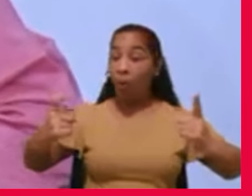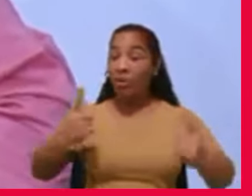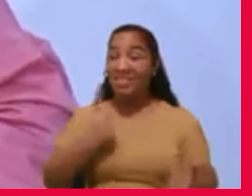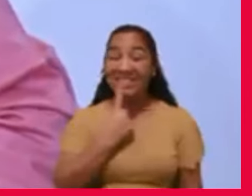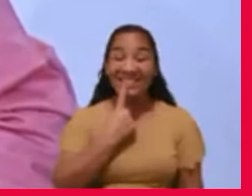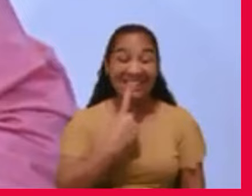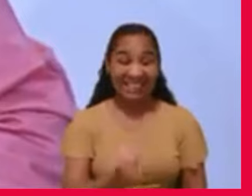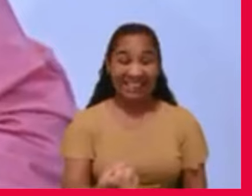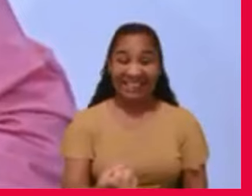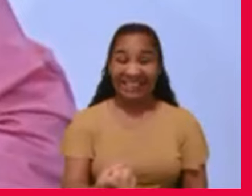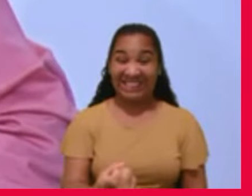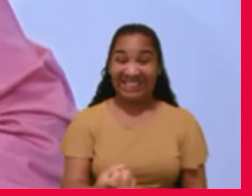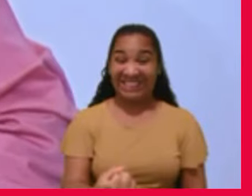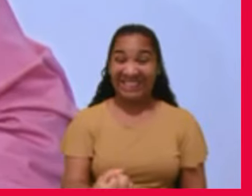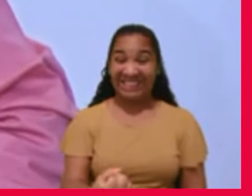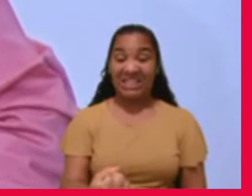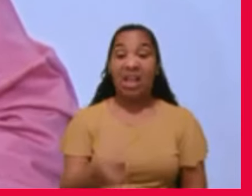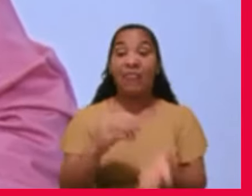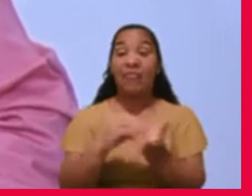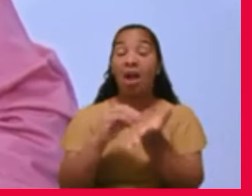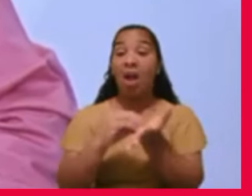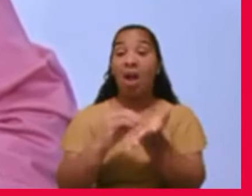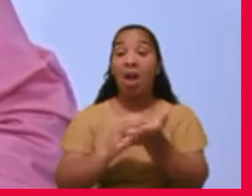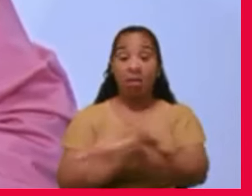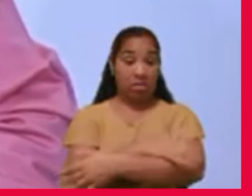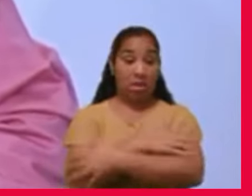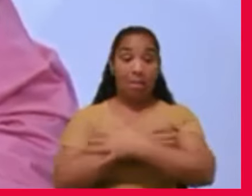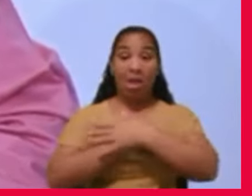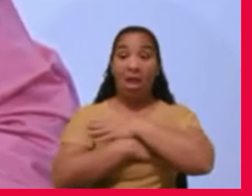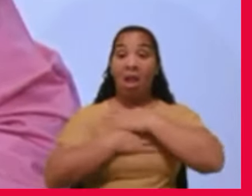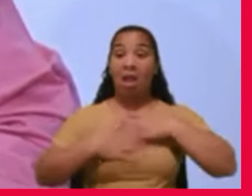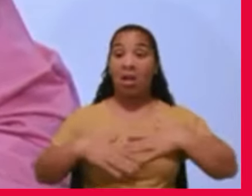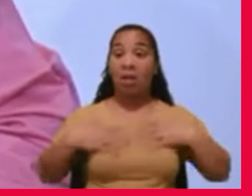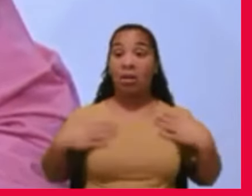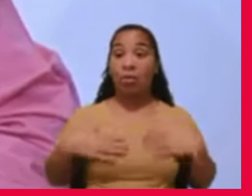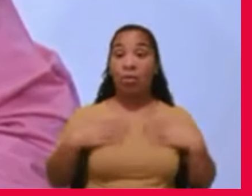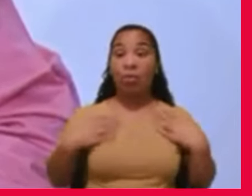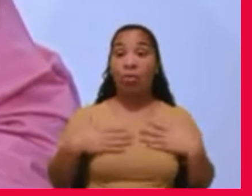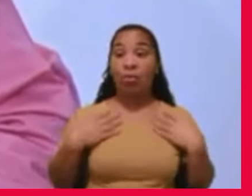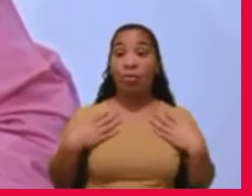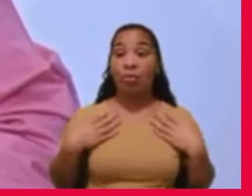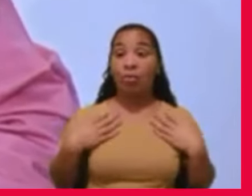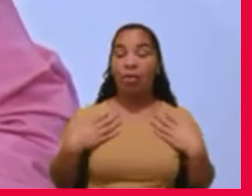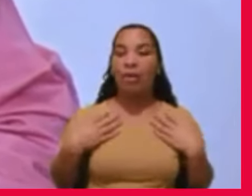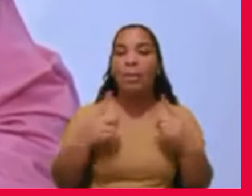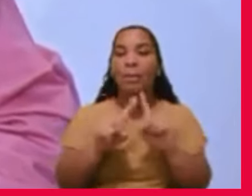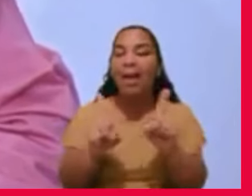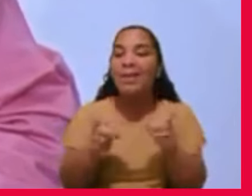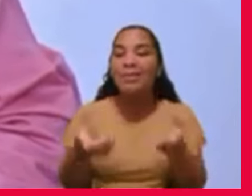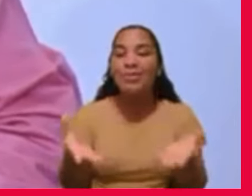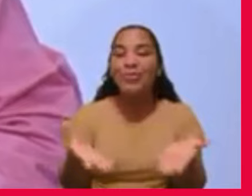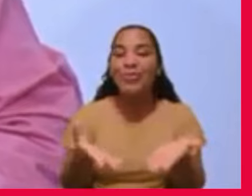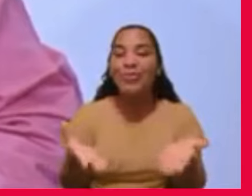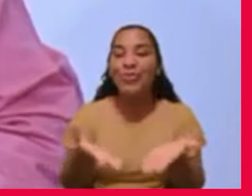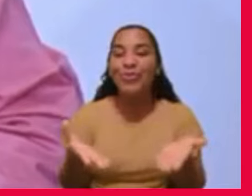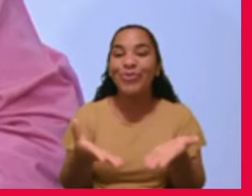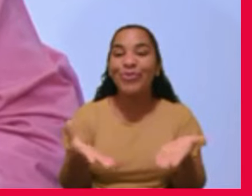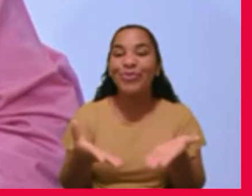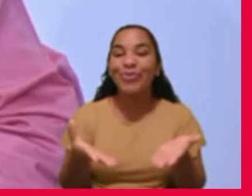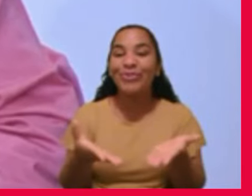falta de asseio, chegava à culminância. hoje, por exemplo, no país Bangladesh,